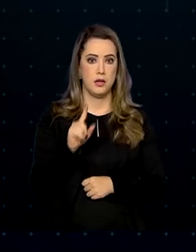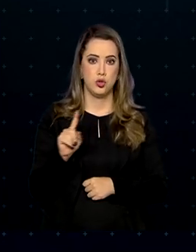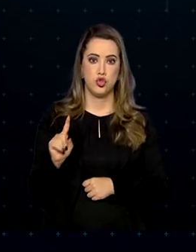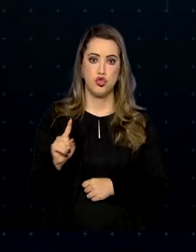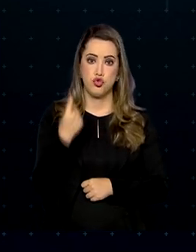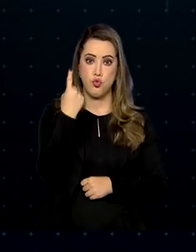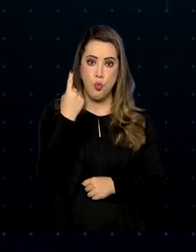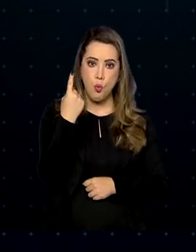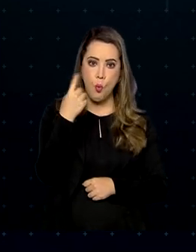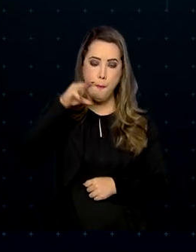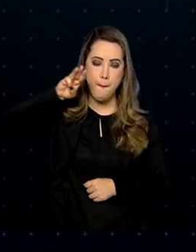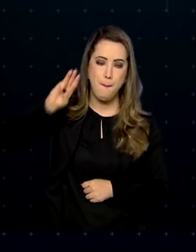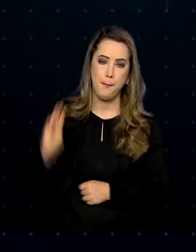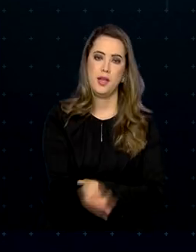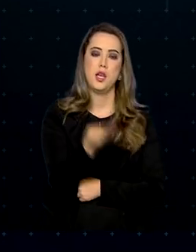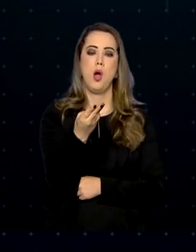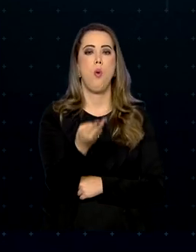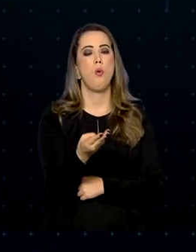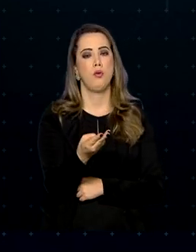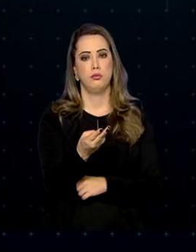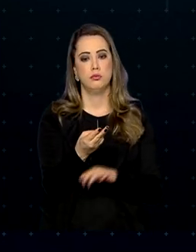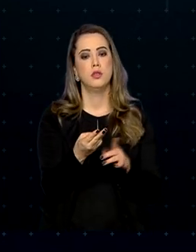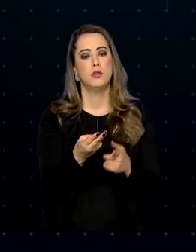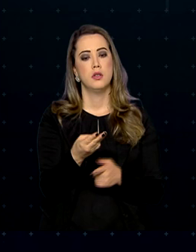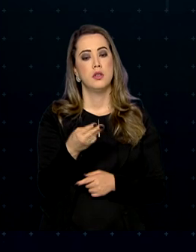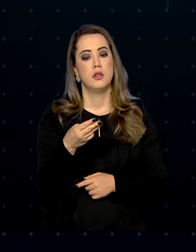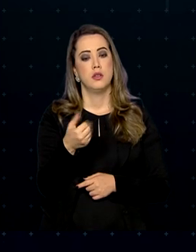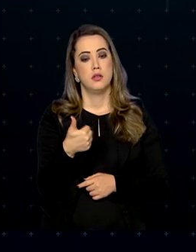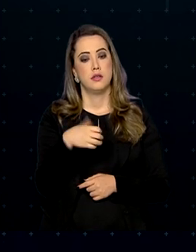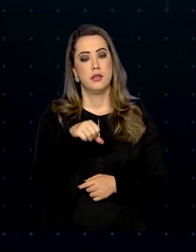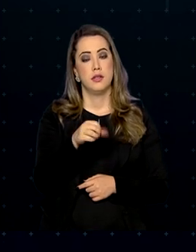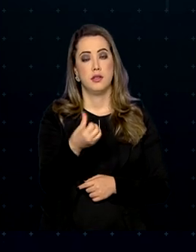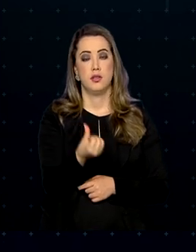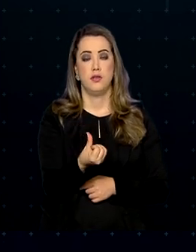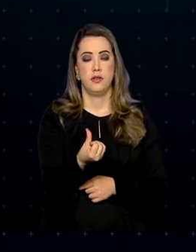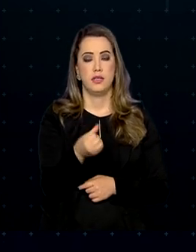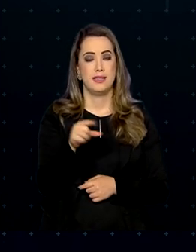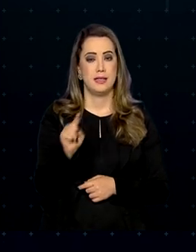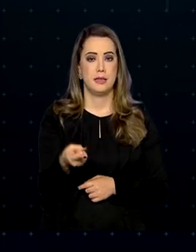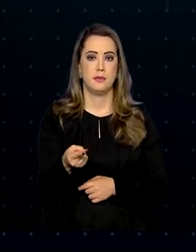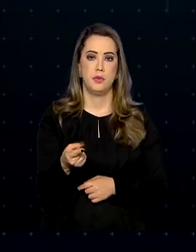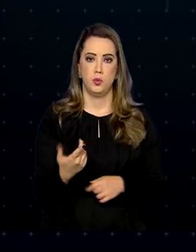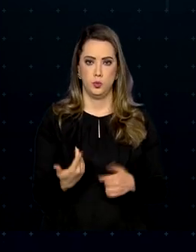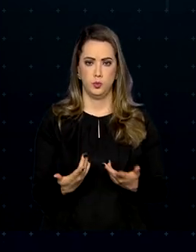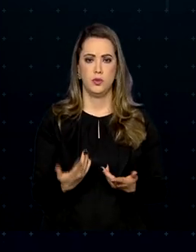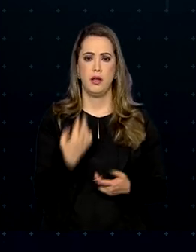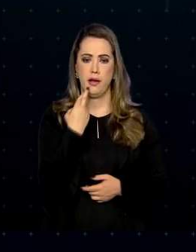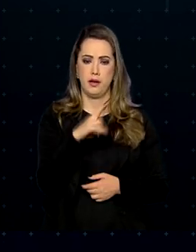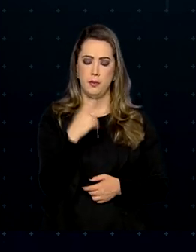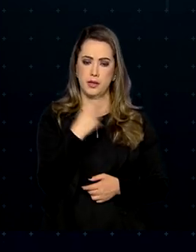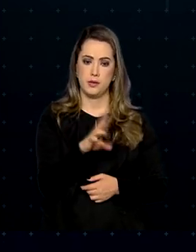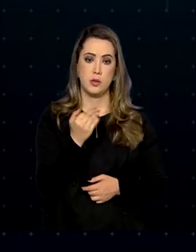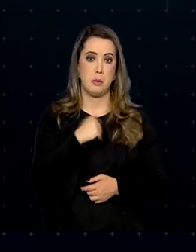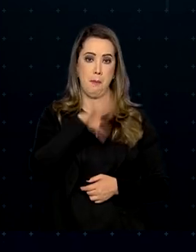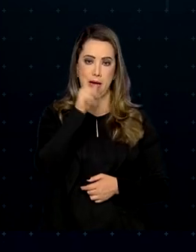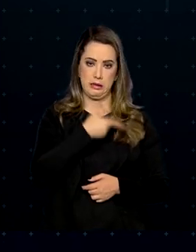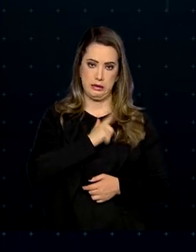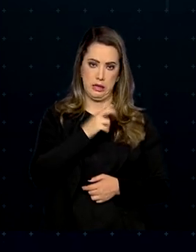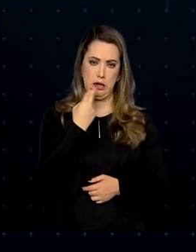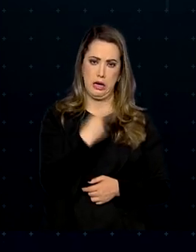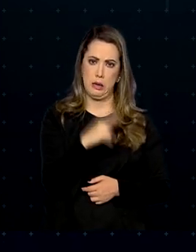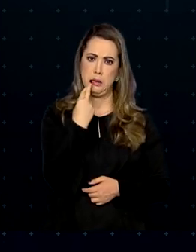.196.627 reclamações. Os setores que mais receberam